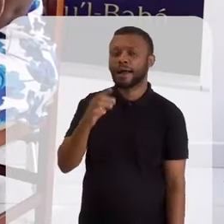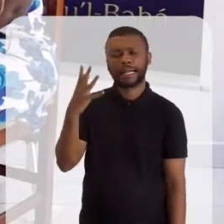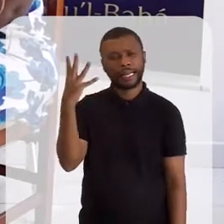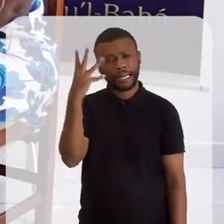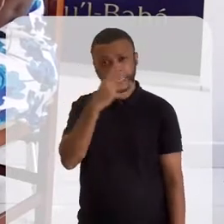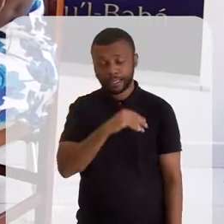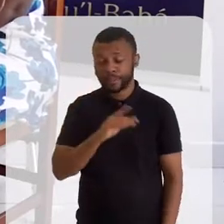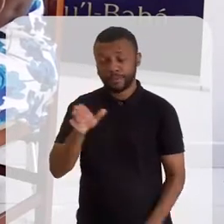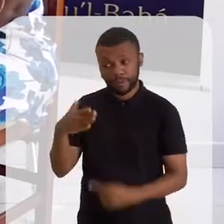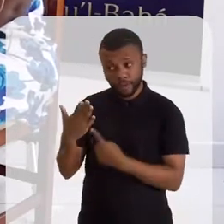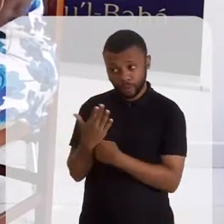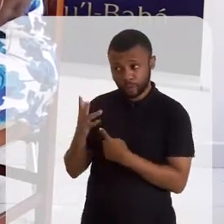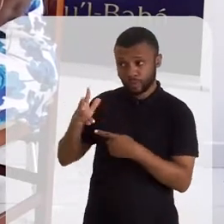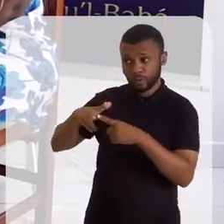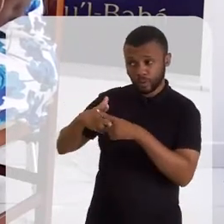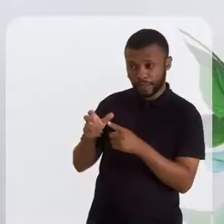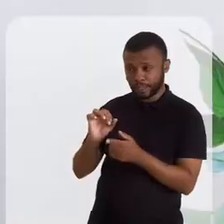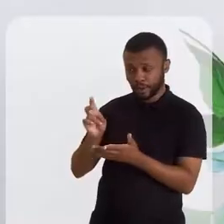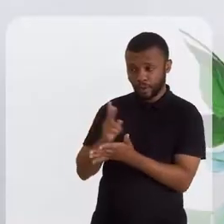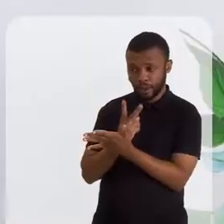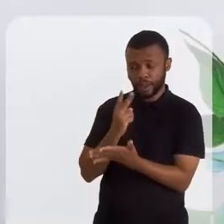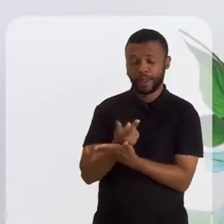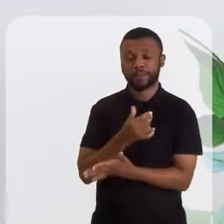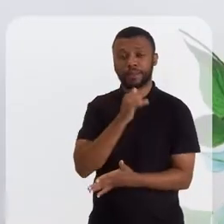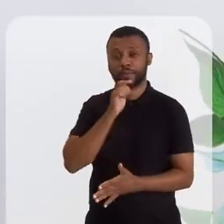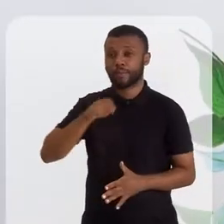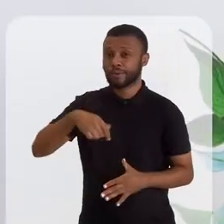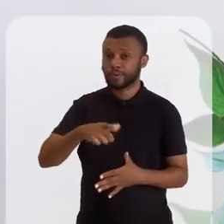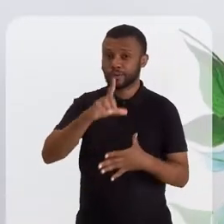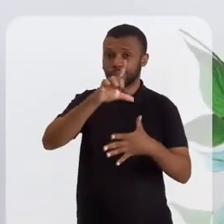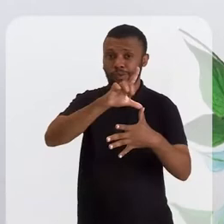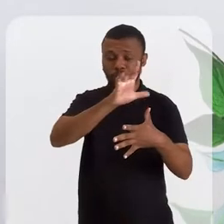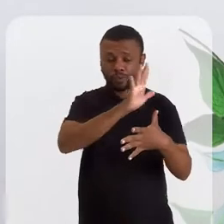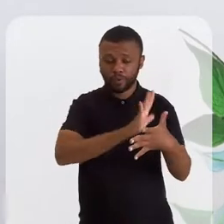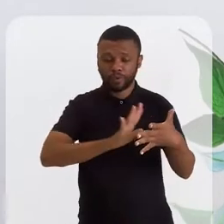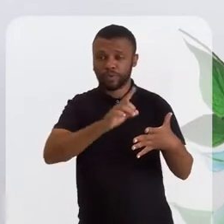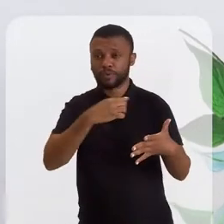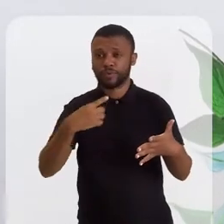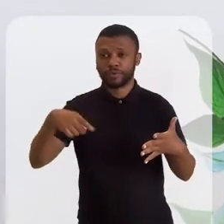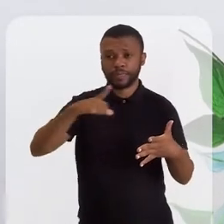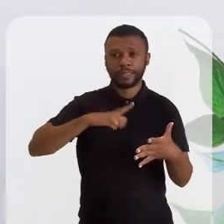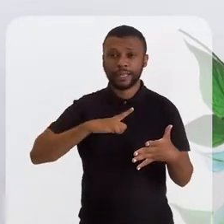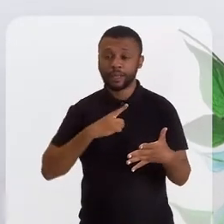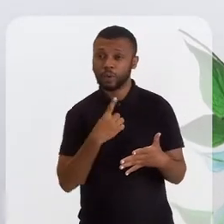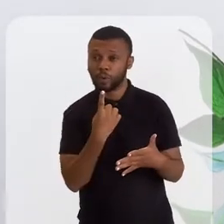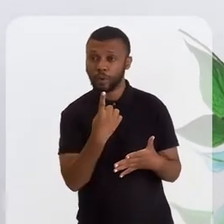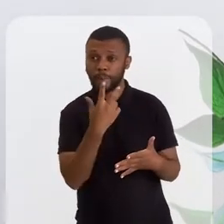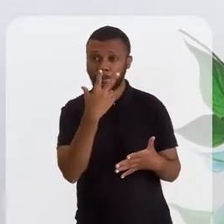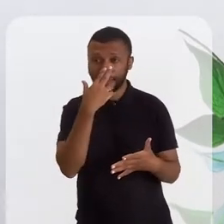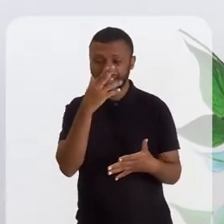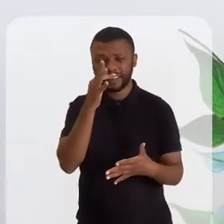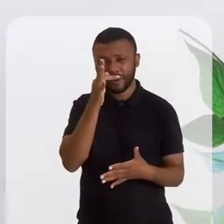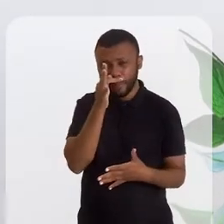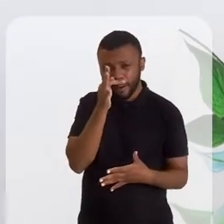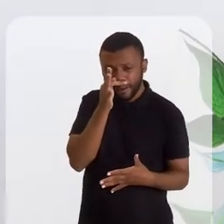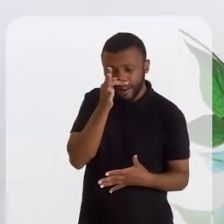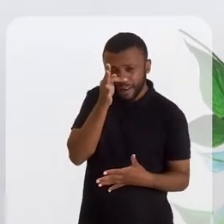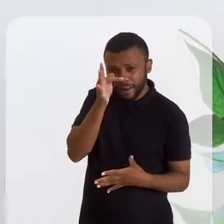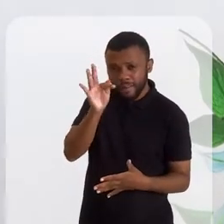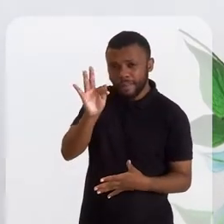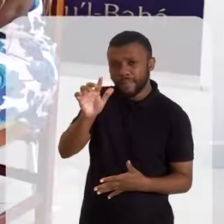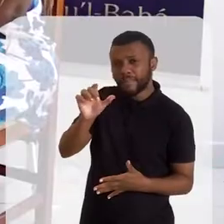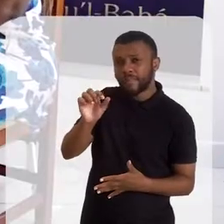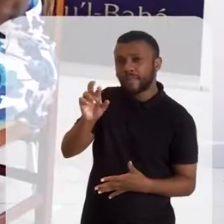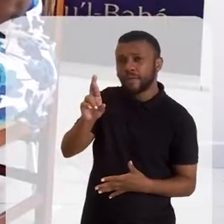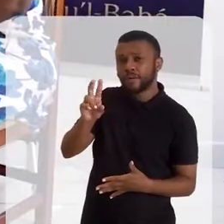Me corrija se eu estiver errada. Aqui na América Latina, vocês têm um que é um formato de uma flor de lótus.